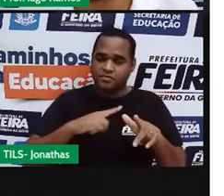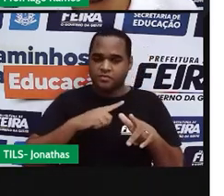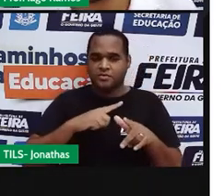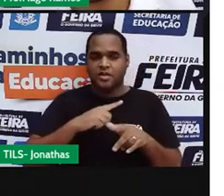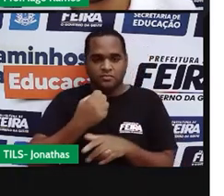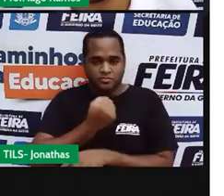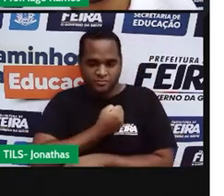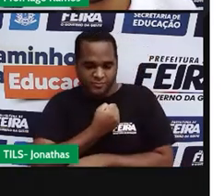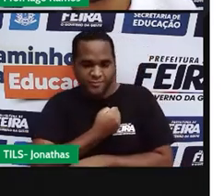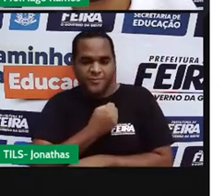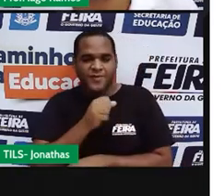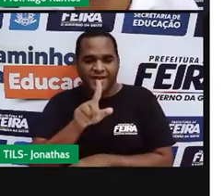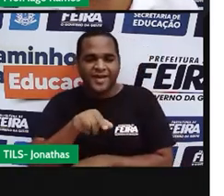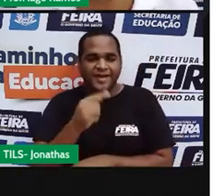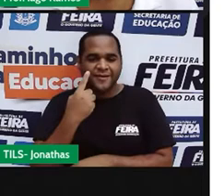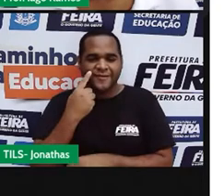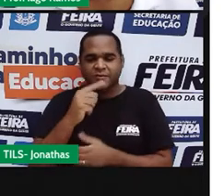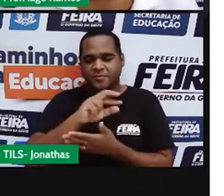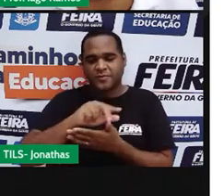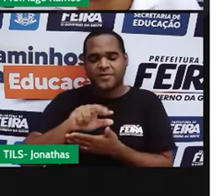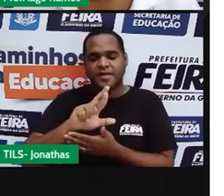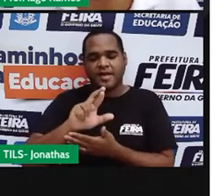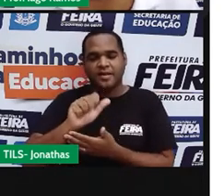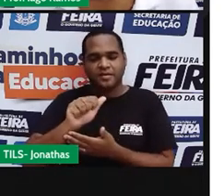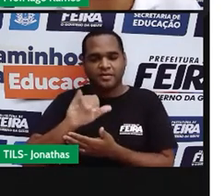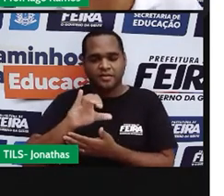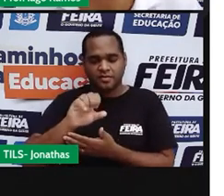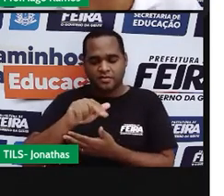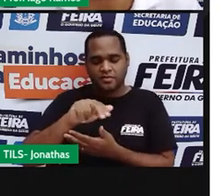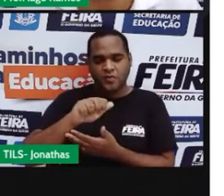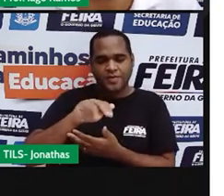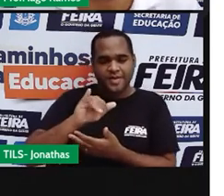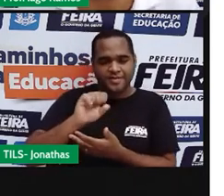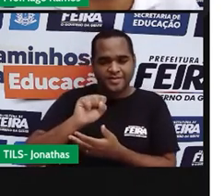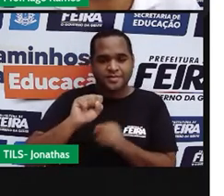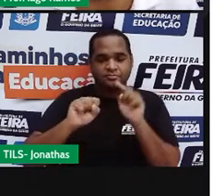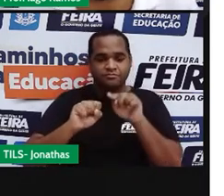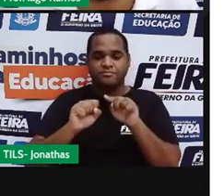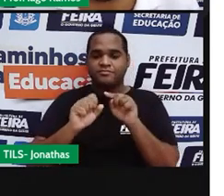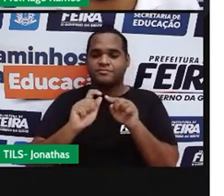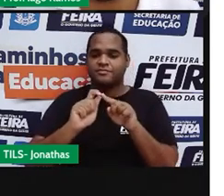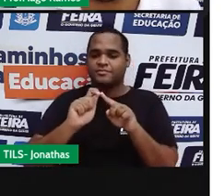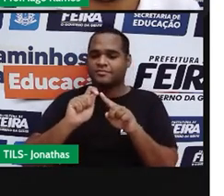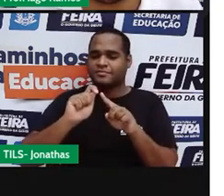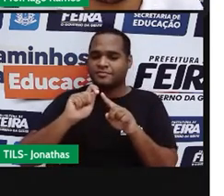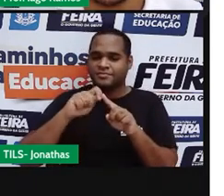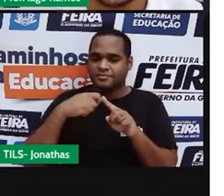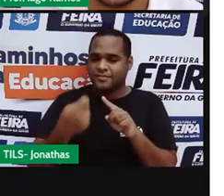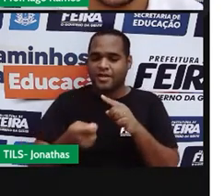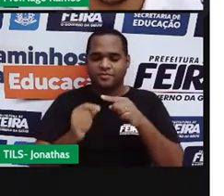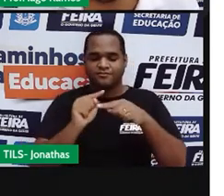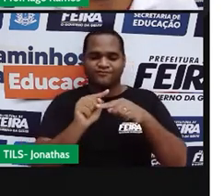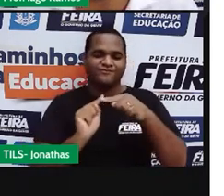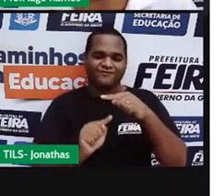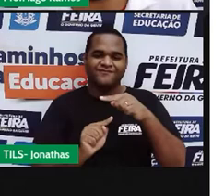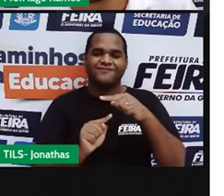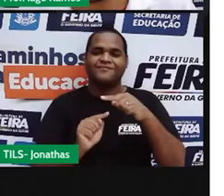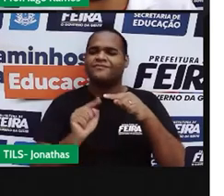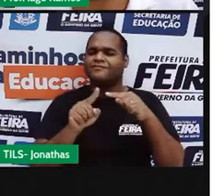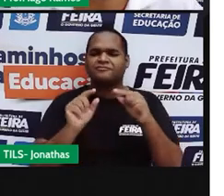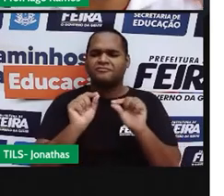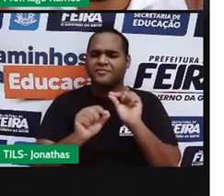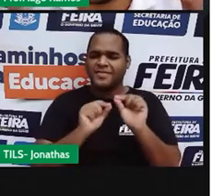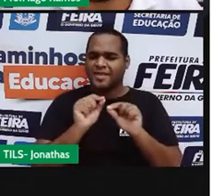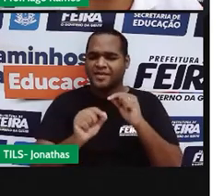racionais, tá? Números racionais na representação fracionária. O que é isso,